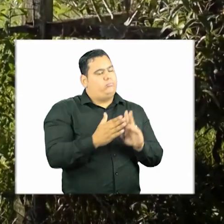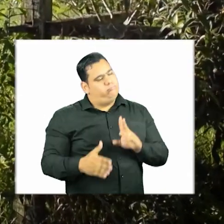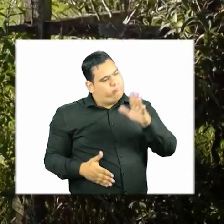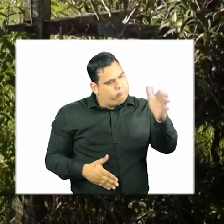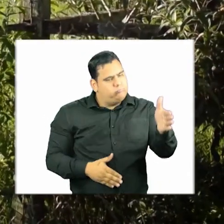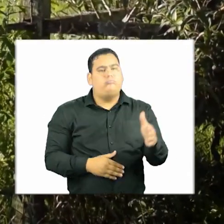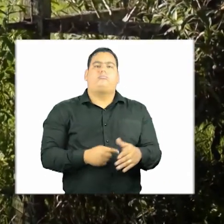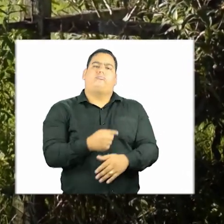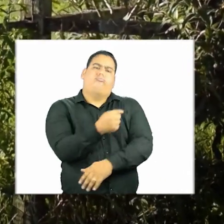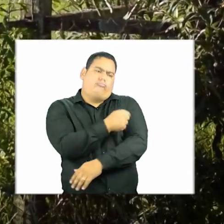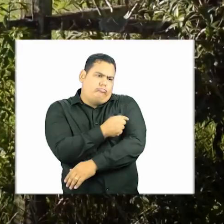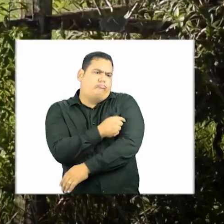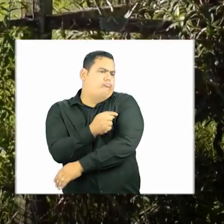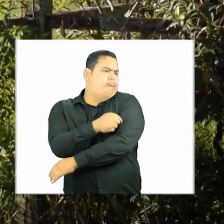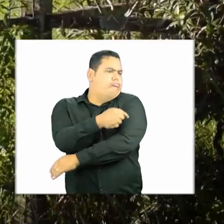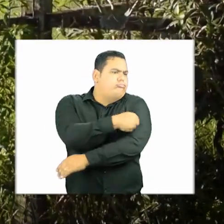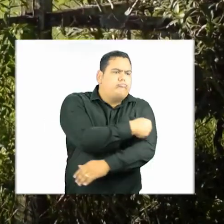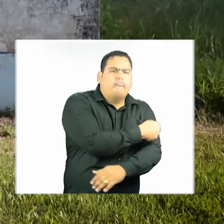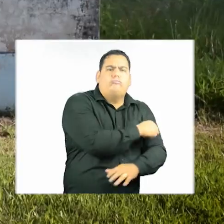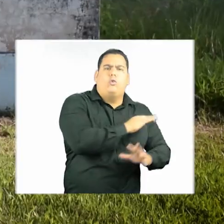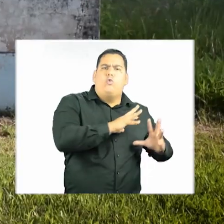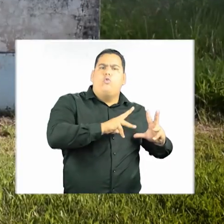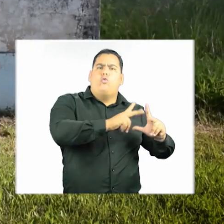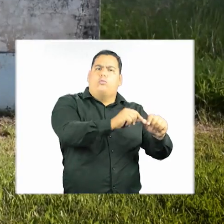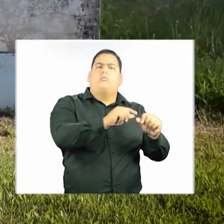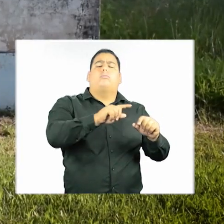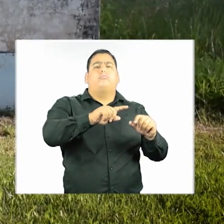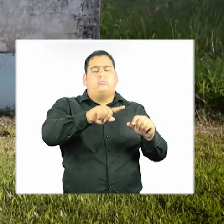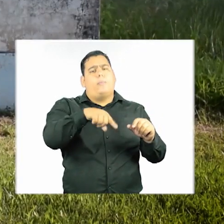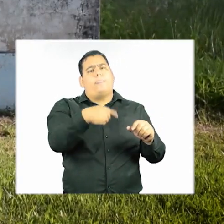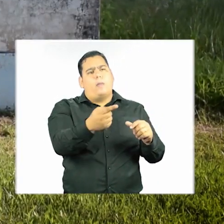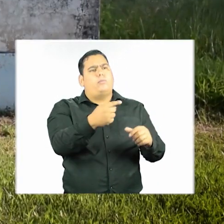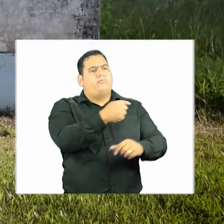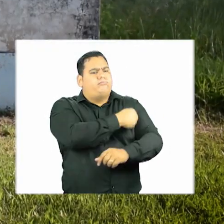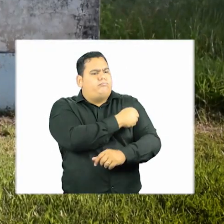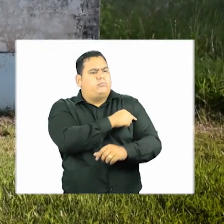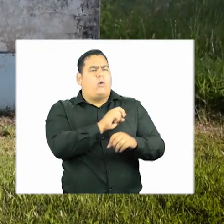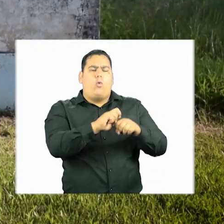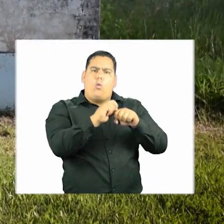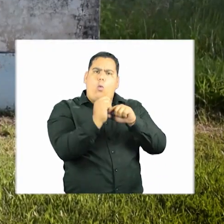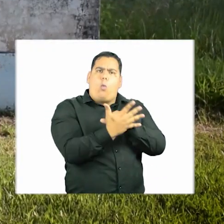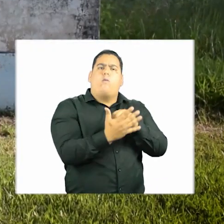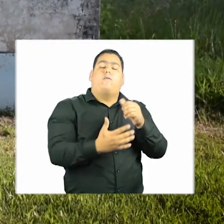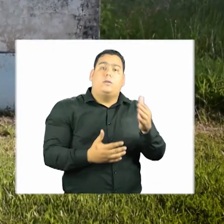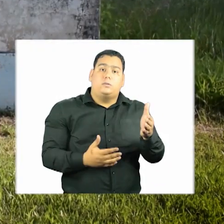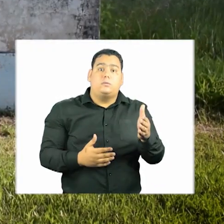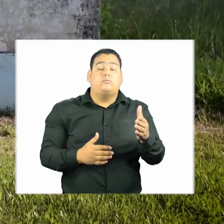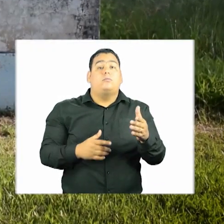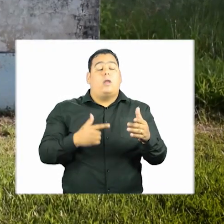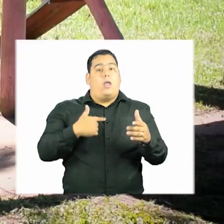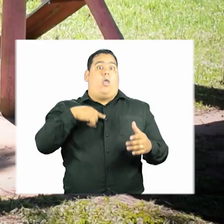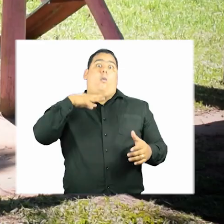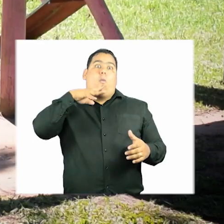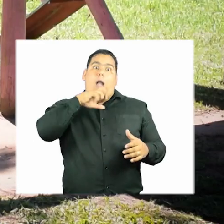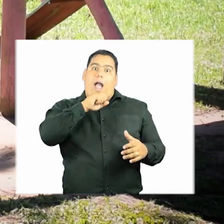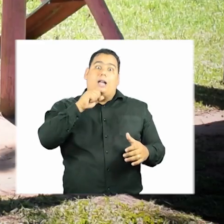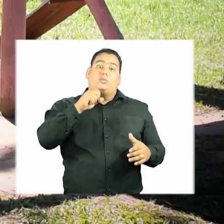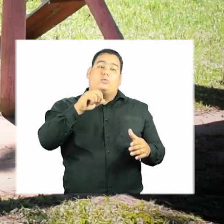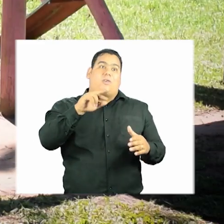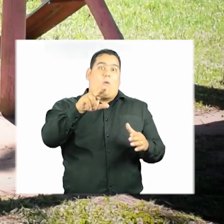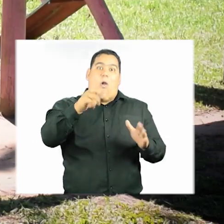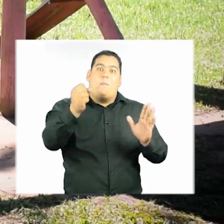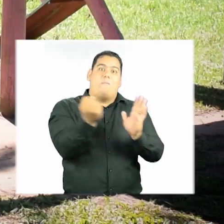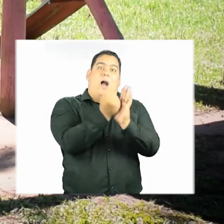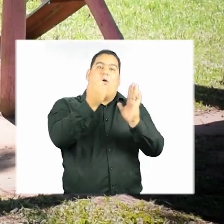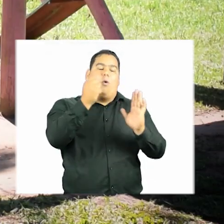primeiro os indígenas, vamos lá. E nos caigangues, que a gente fez a primeira ação da vacina da Covid. Por isso que eu acho